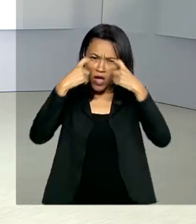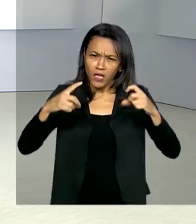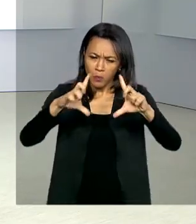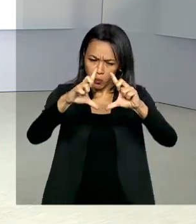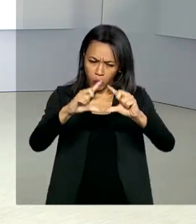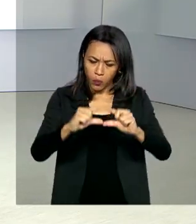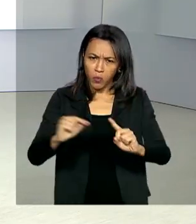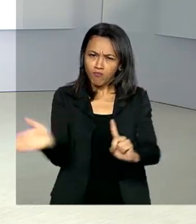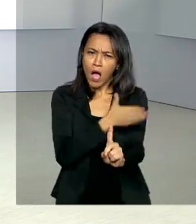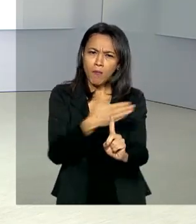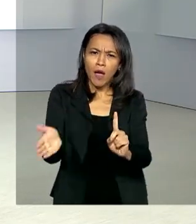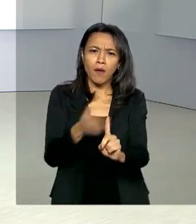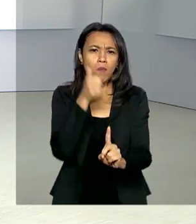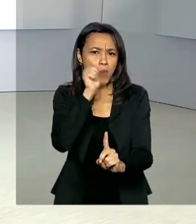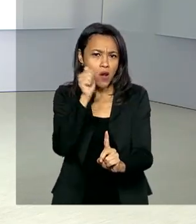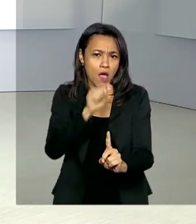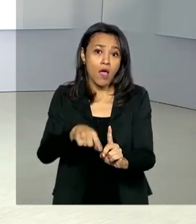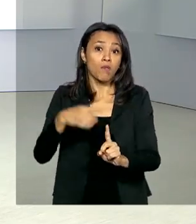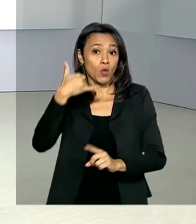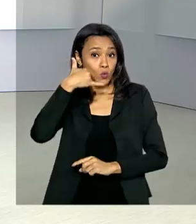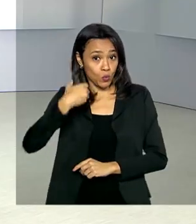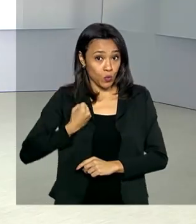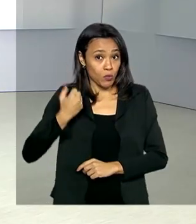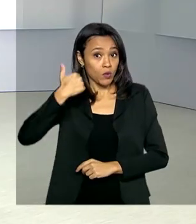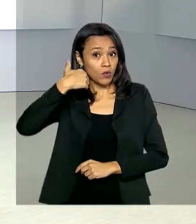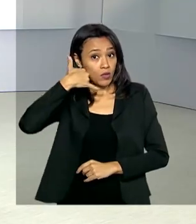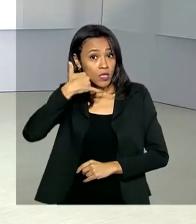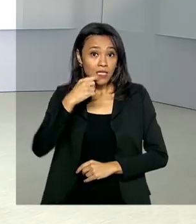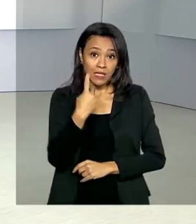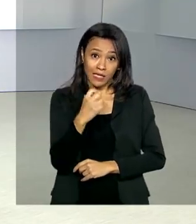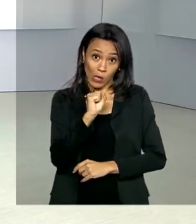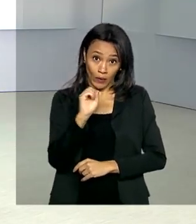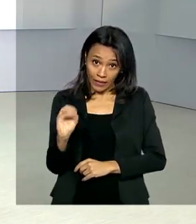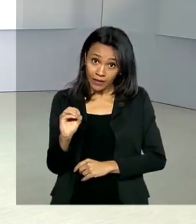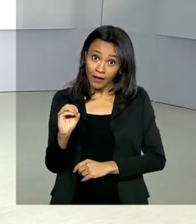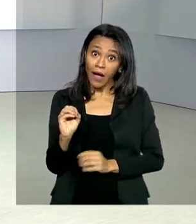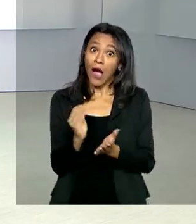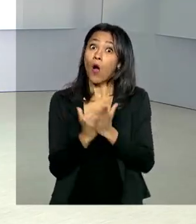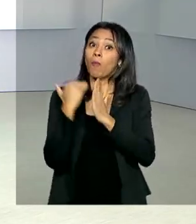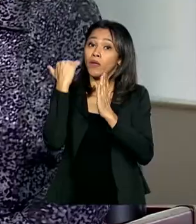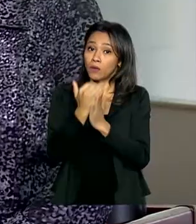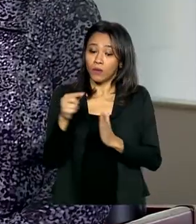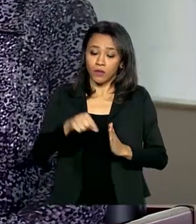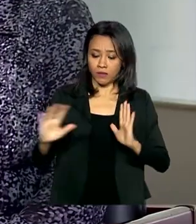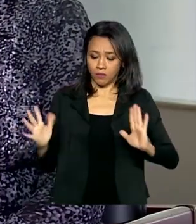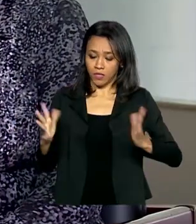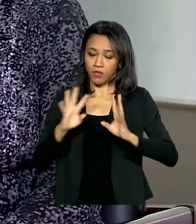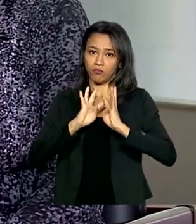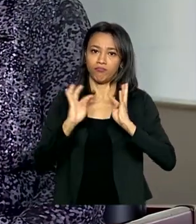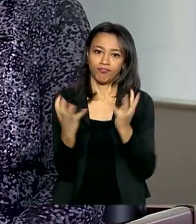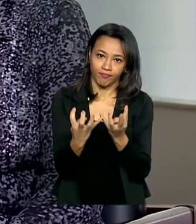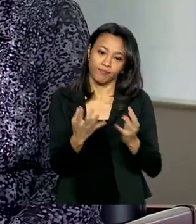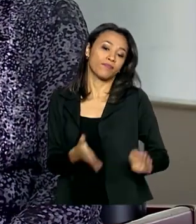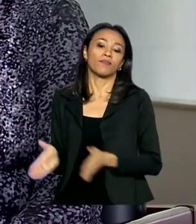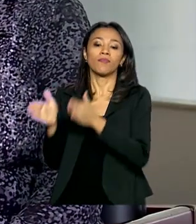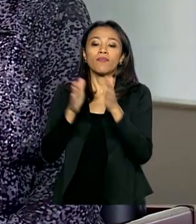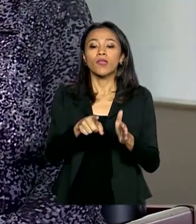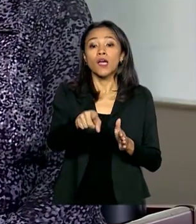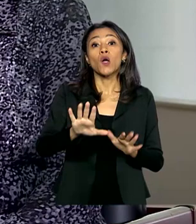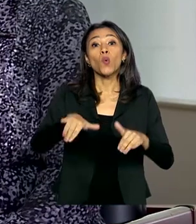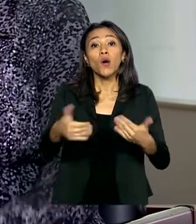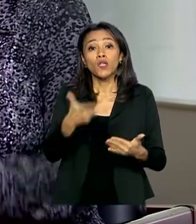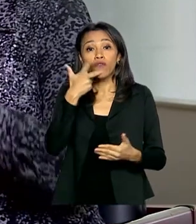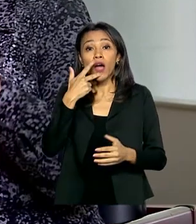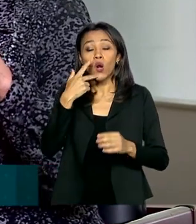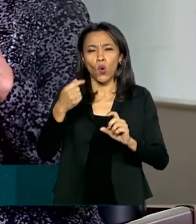mulher pelo telefone Ligue 180 aumentou durante a pandemia. Quando eu falo violência doméstica, vamos